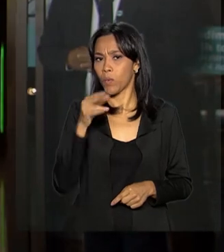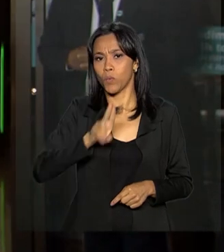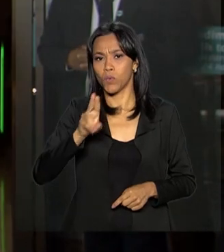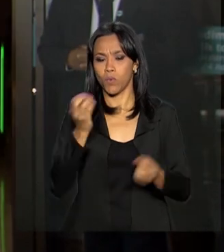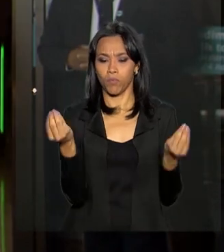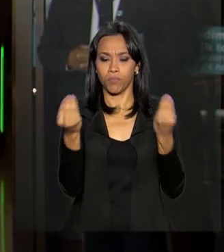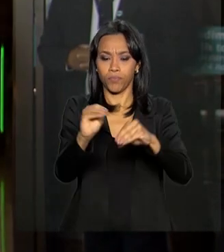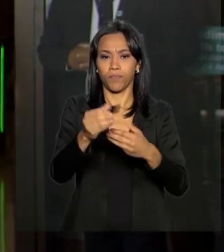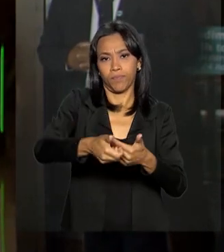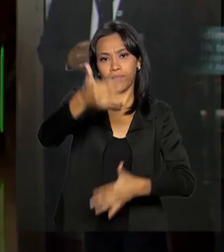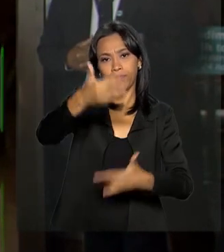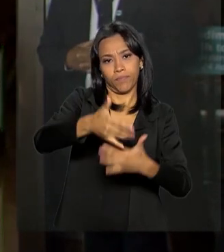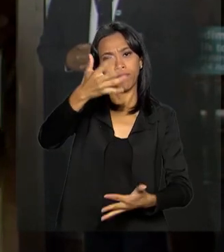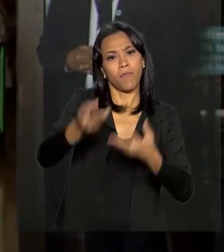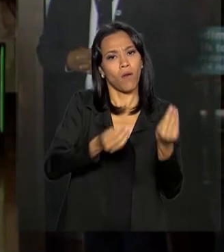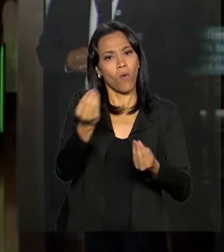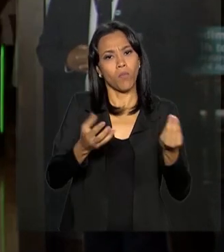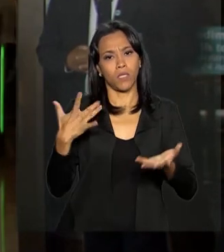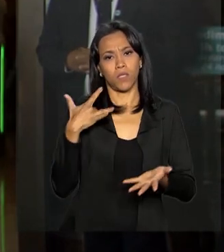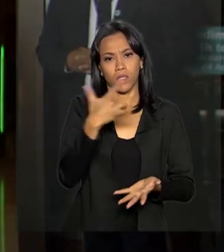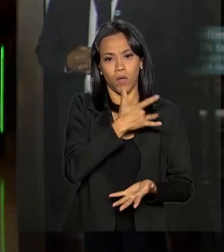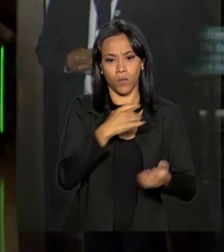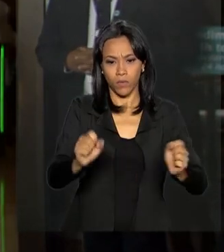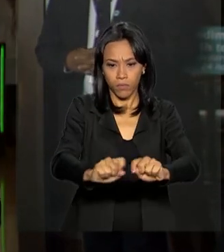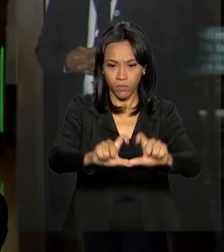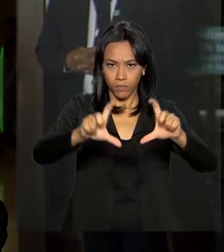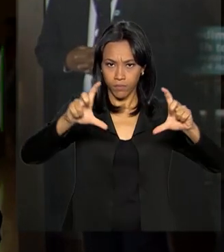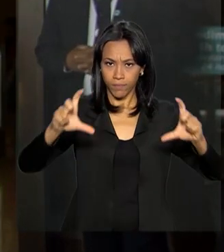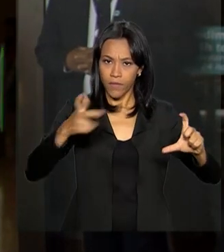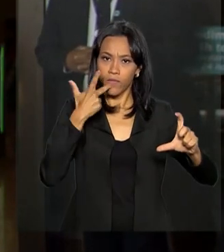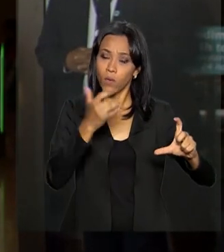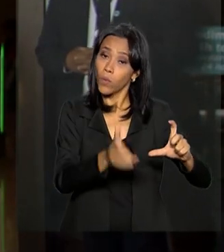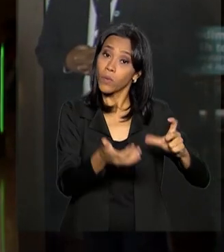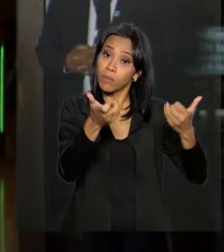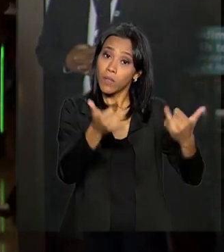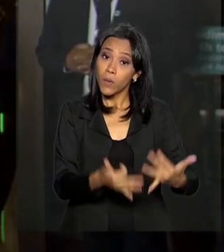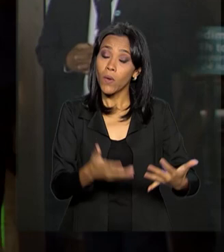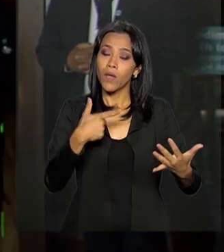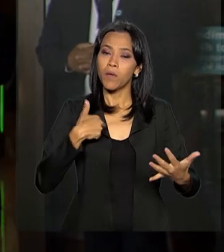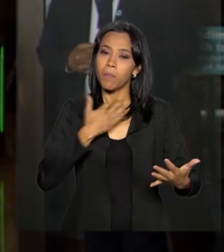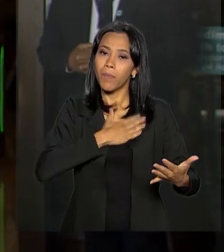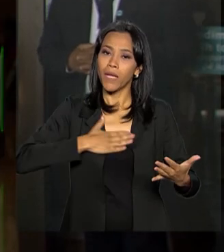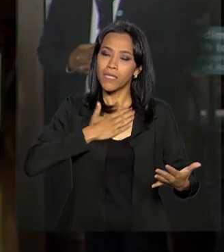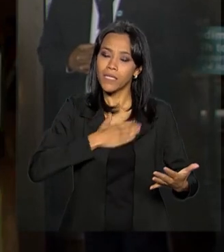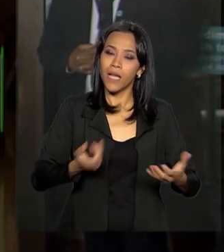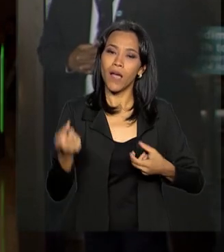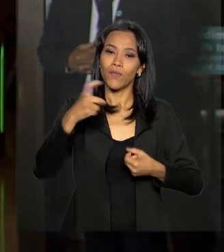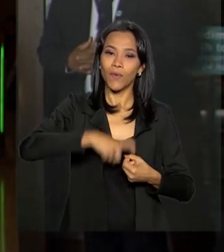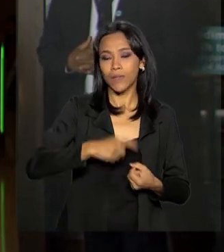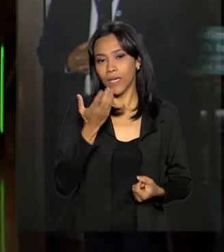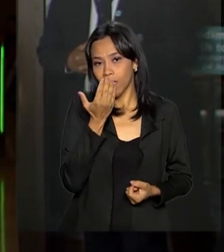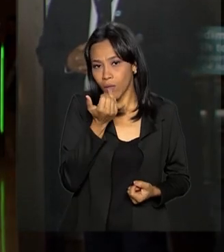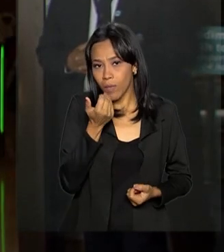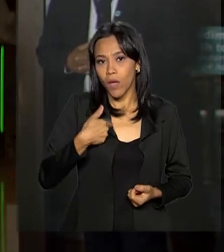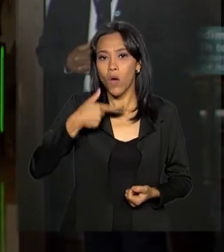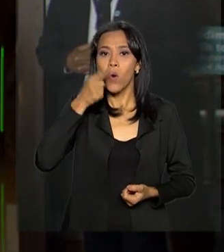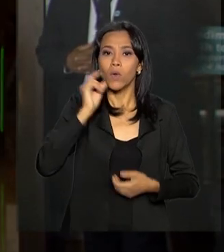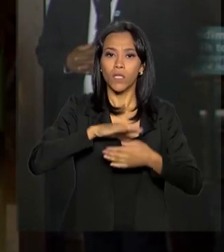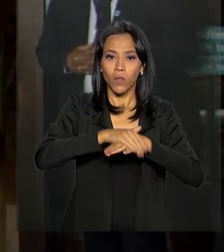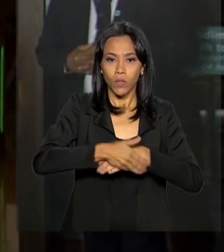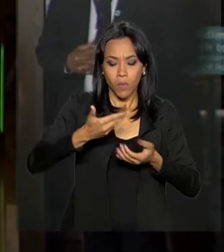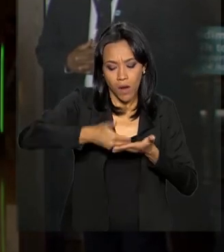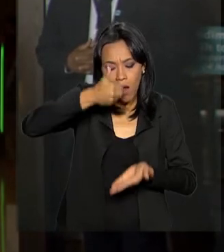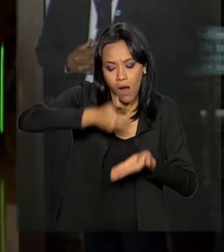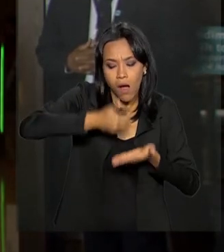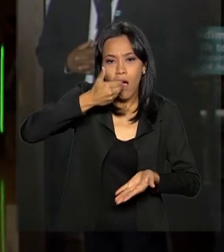respeito do seu estado de saúde. Disse o seguinte, Nas últimas horas, tive o prazer de voltar a comer, ontem pela noite, um caldo de